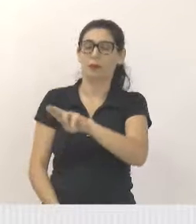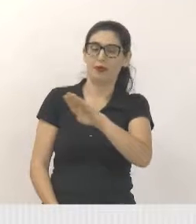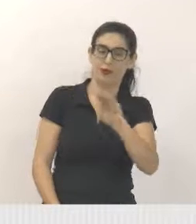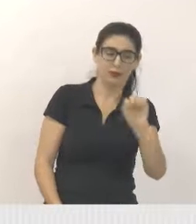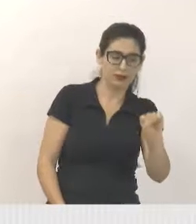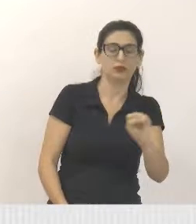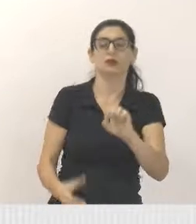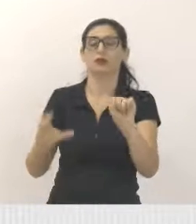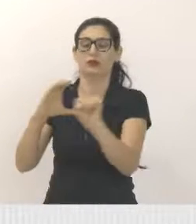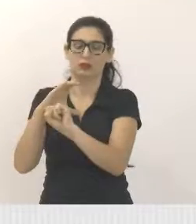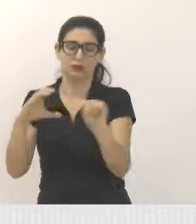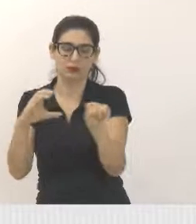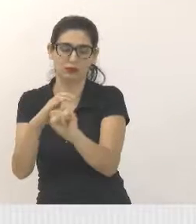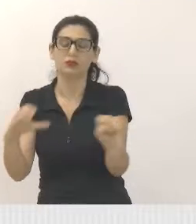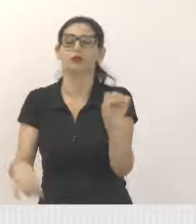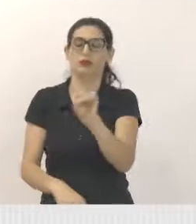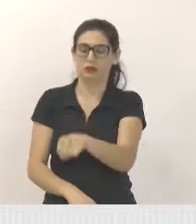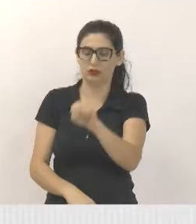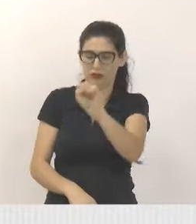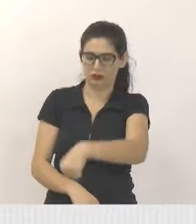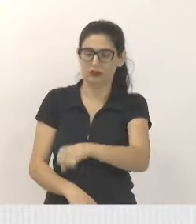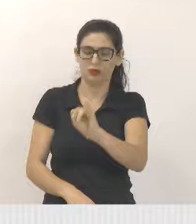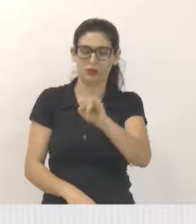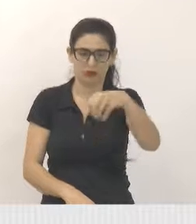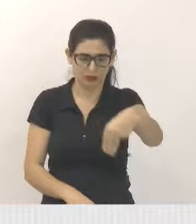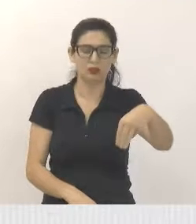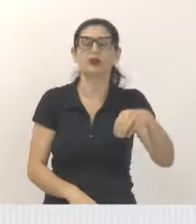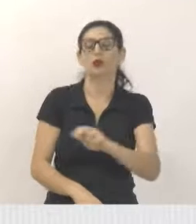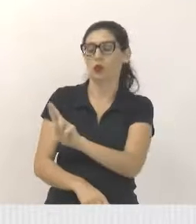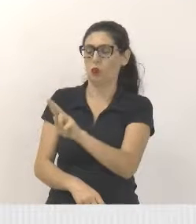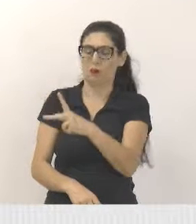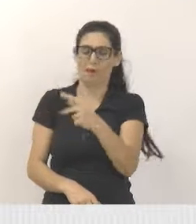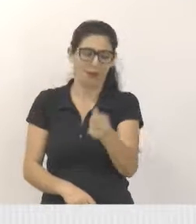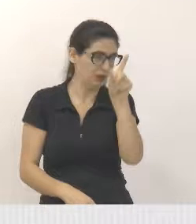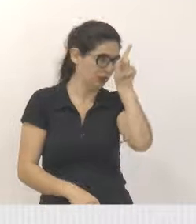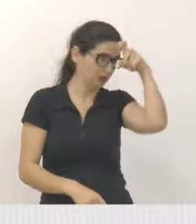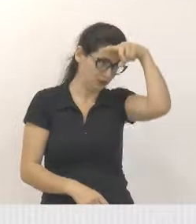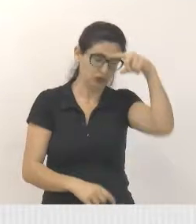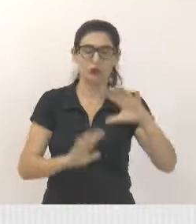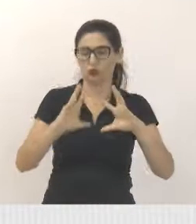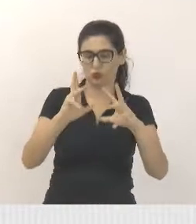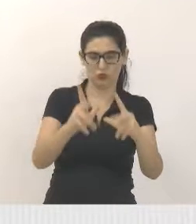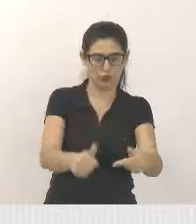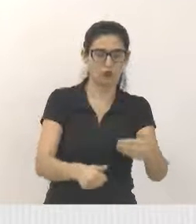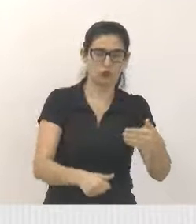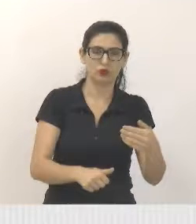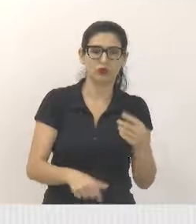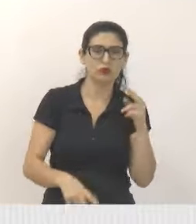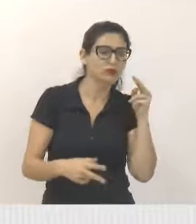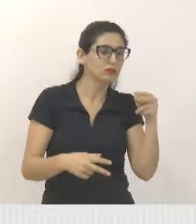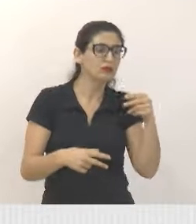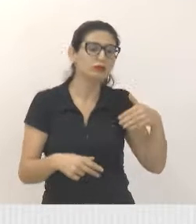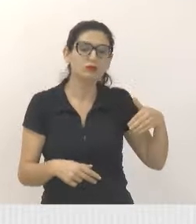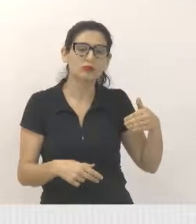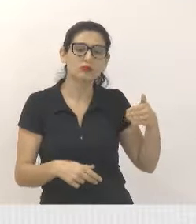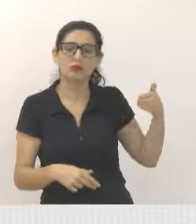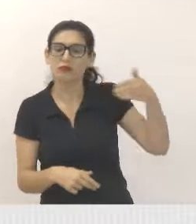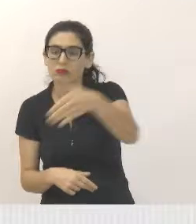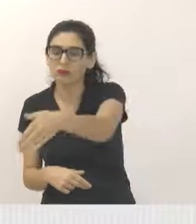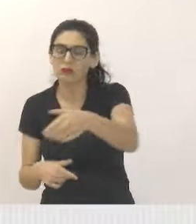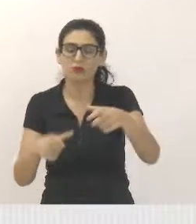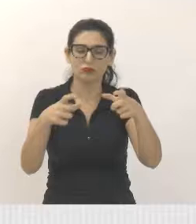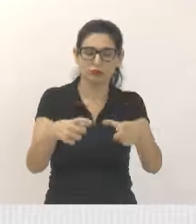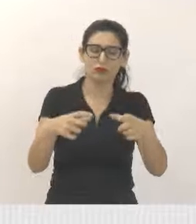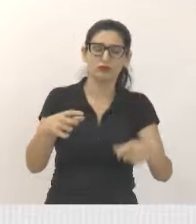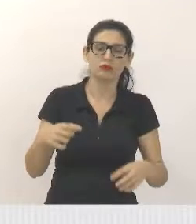Santa Casa, Sim, UPA. Sempre lá. Vendo e ouvindo cada cidadão.